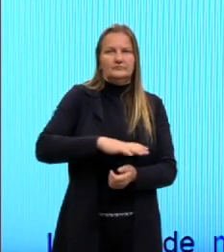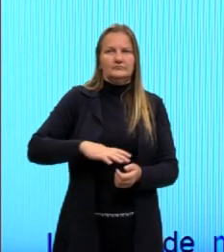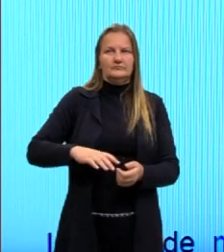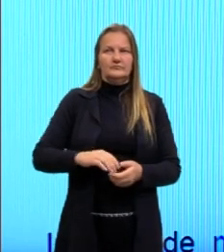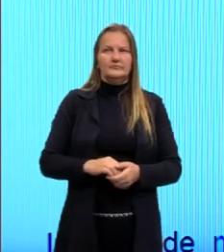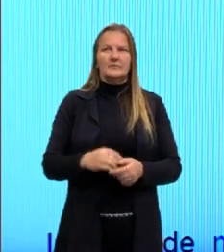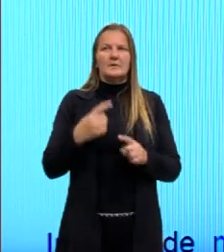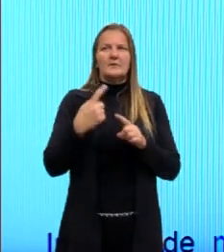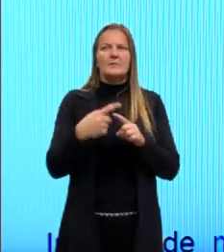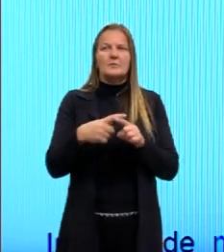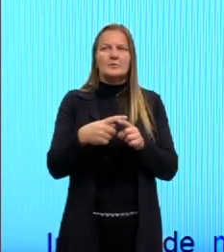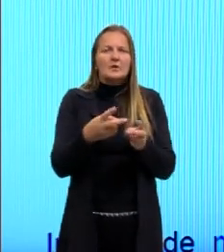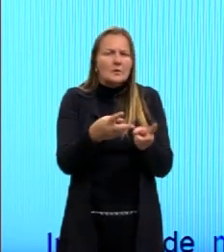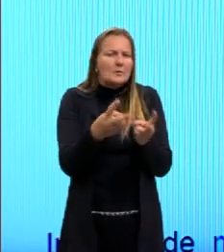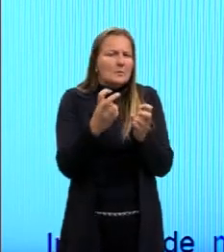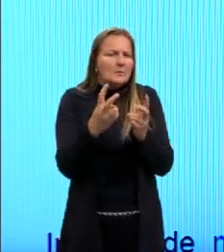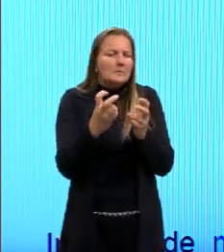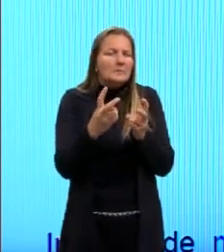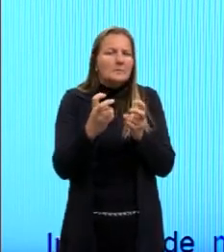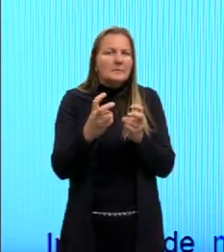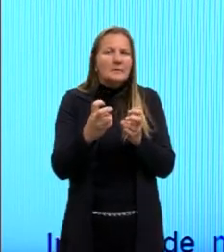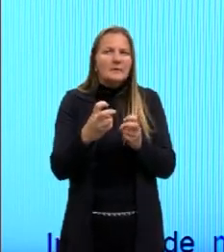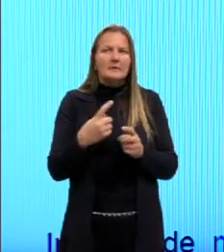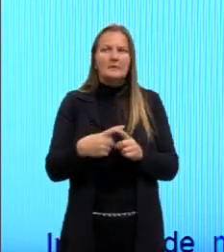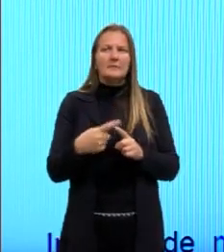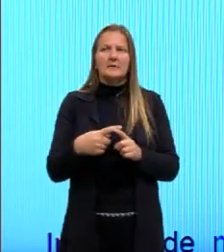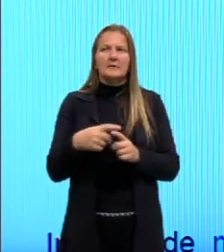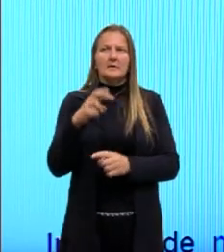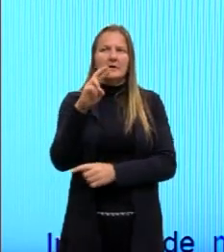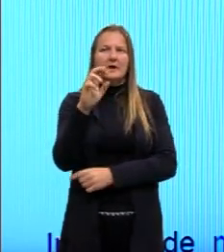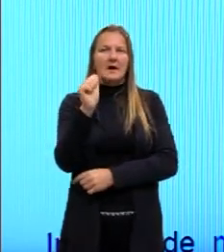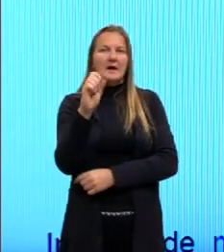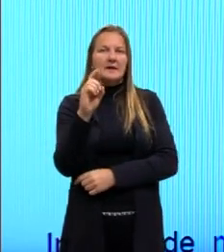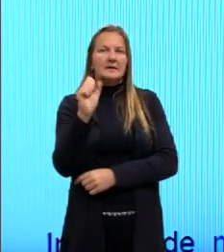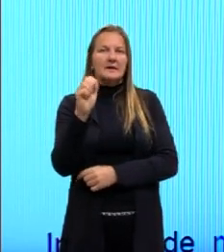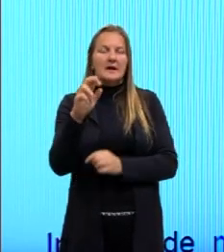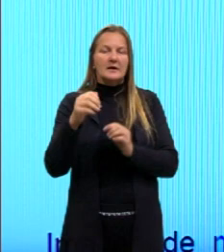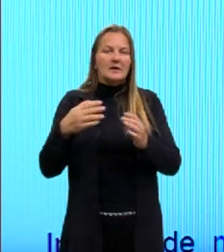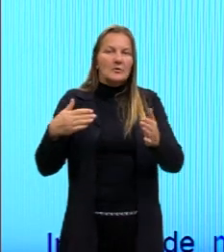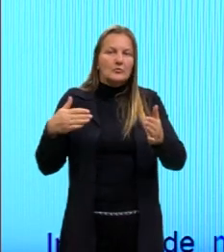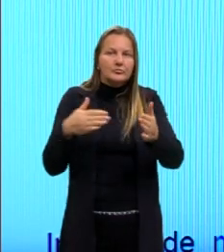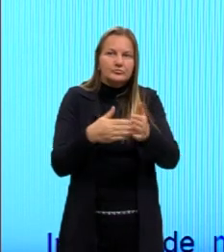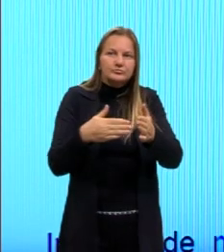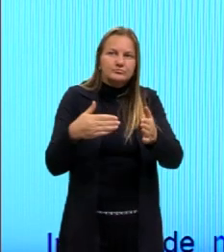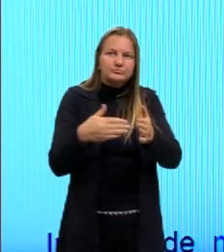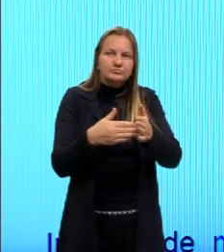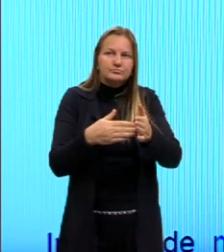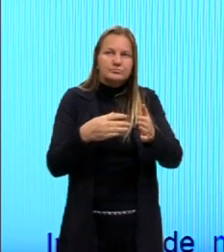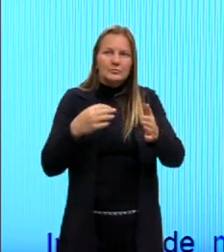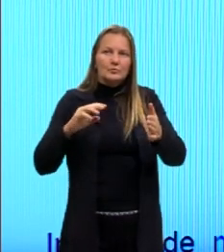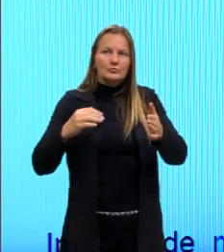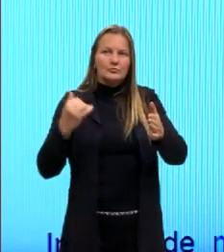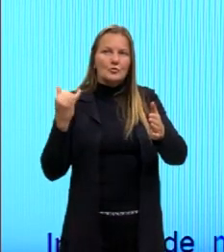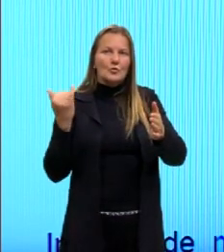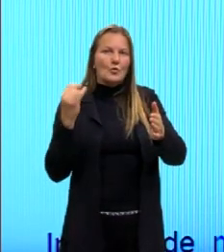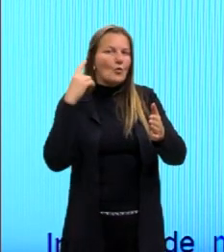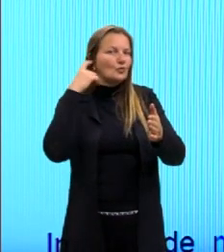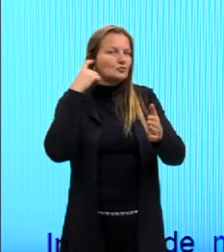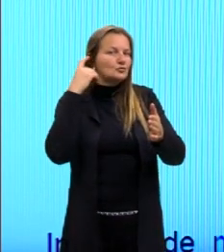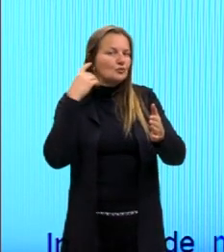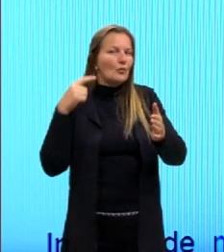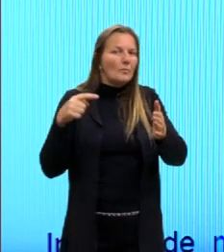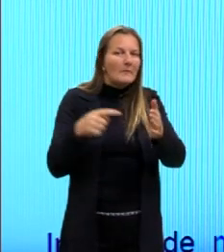E o porquê que ele detecta esses pontinhos? Porque é que nesses pontos ele sentiu algum objeto e o som voltou